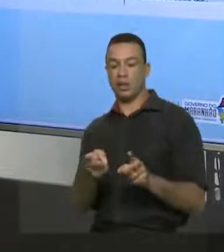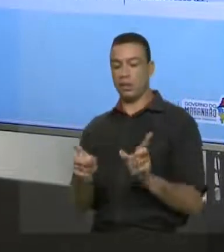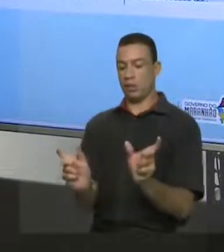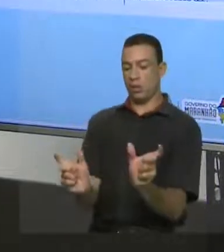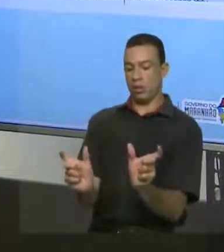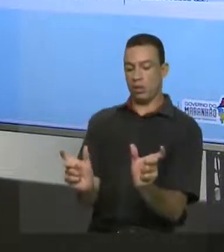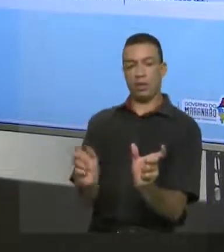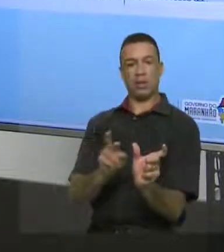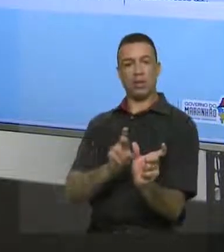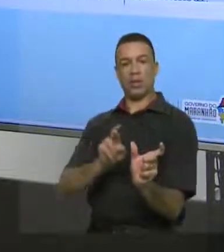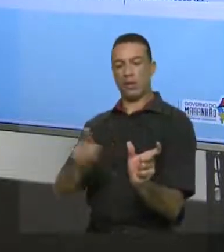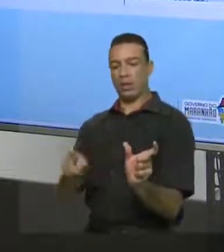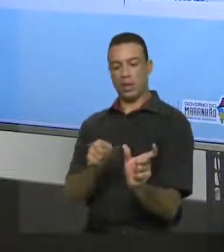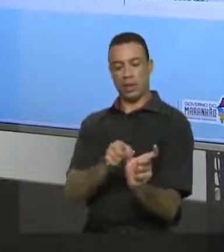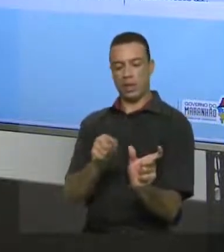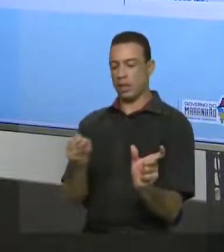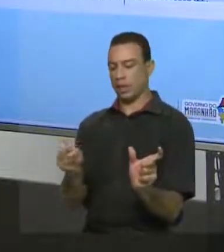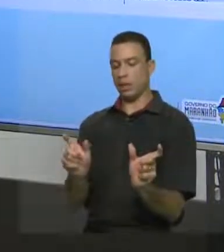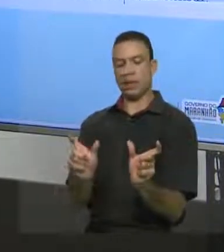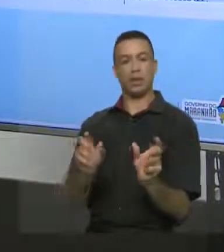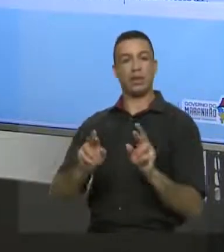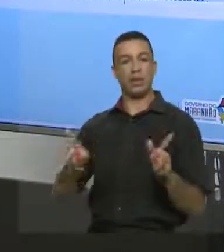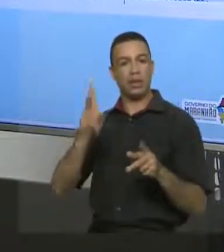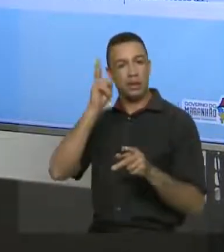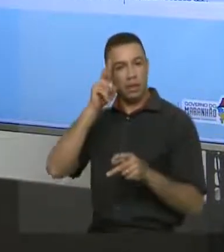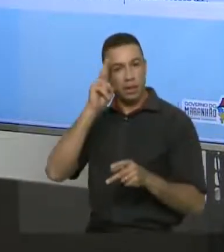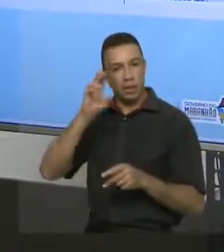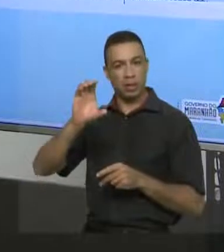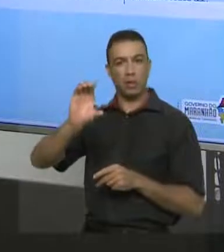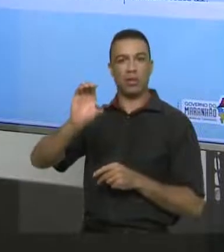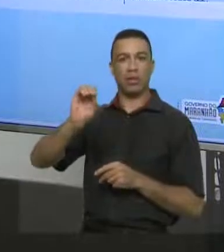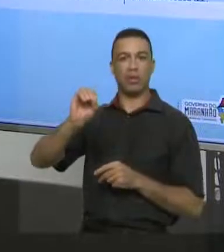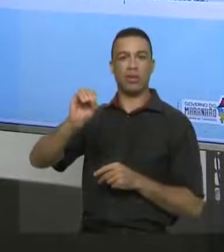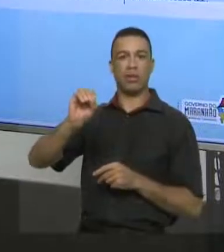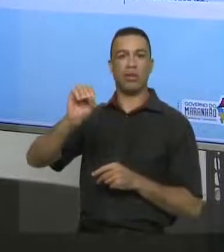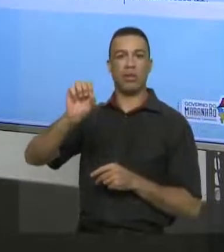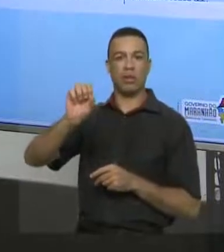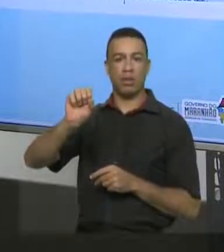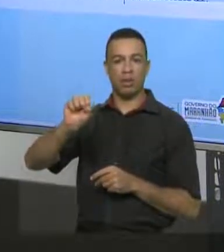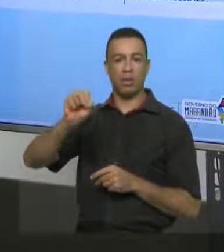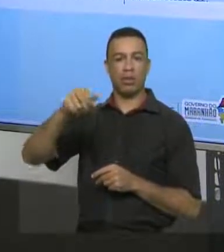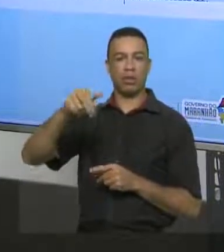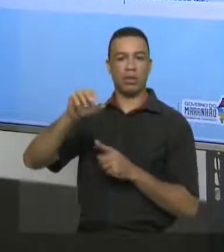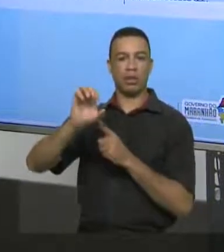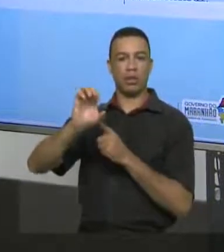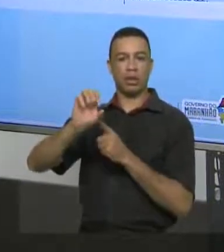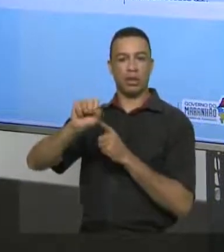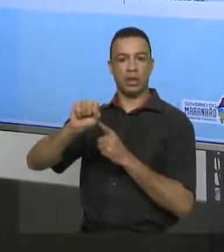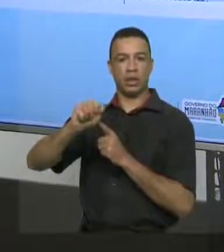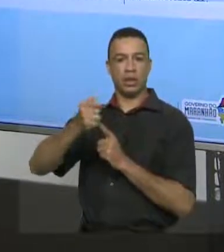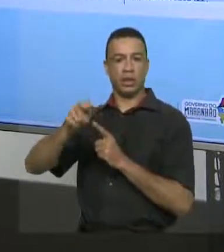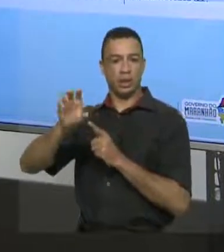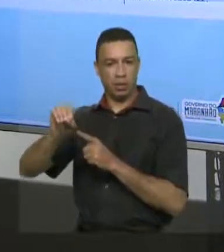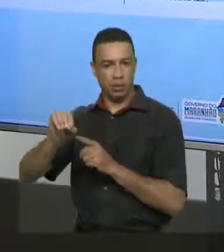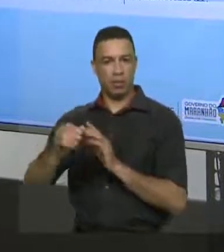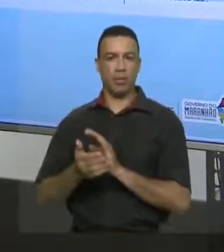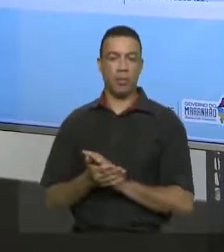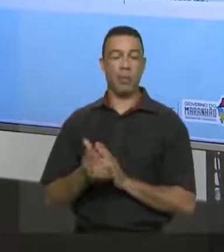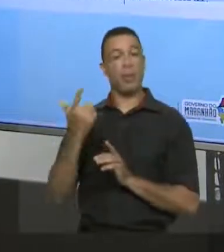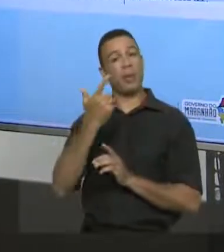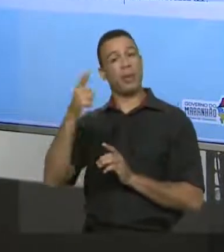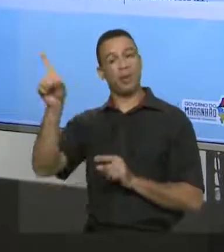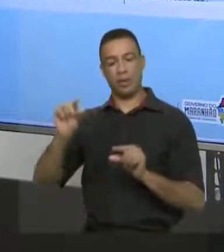de concessão, tá? Estão lembrados? A ideia de concessão. No segundo, na segunda frase, visualizem,